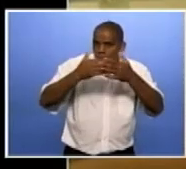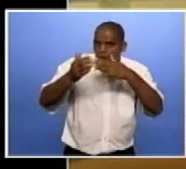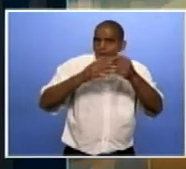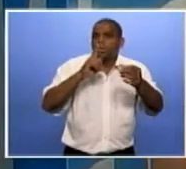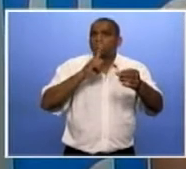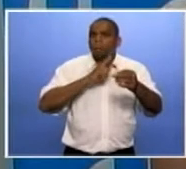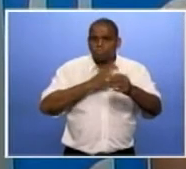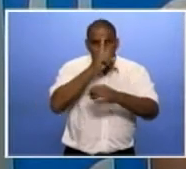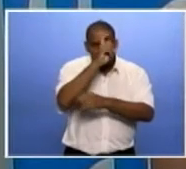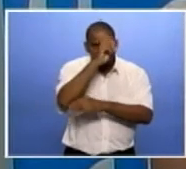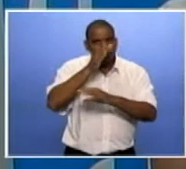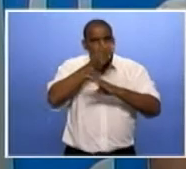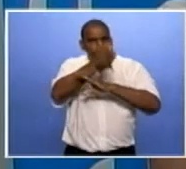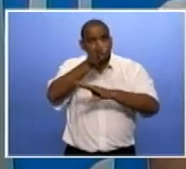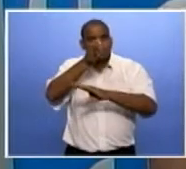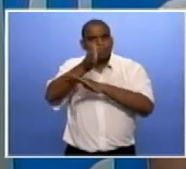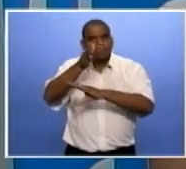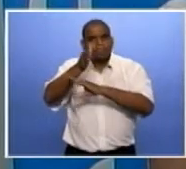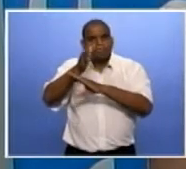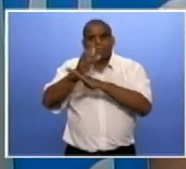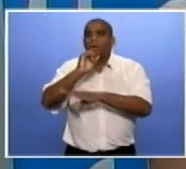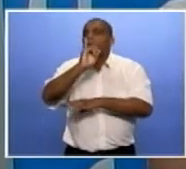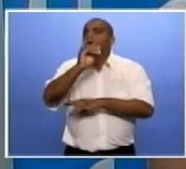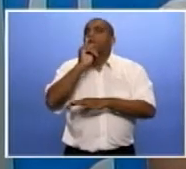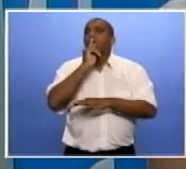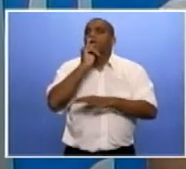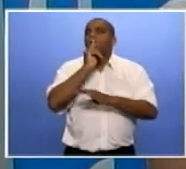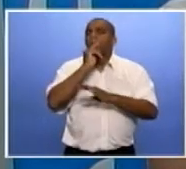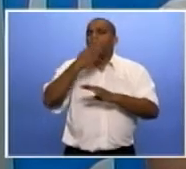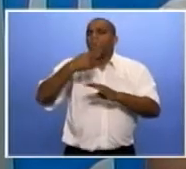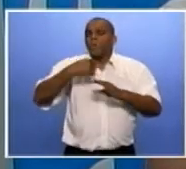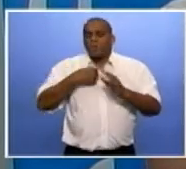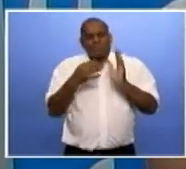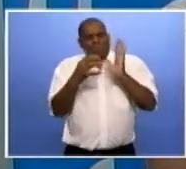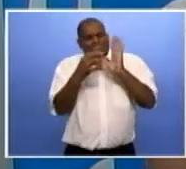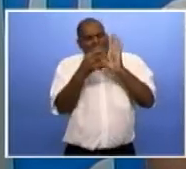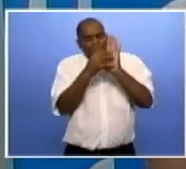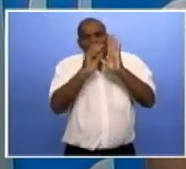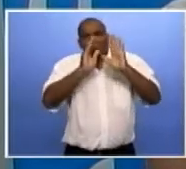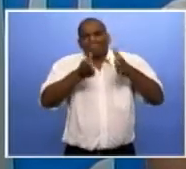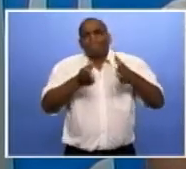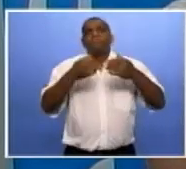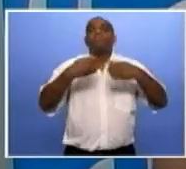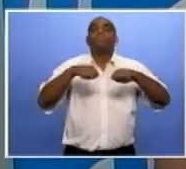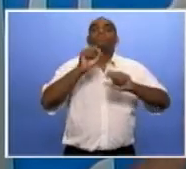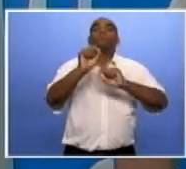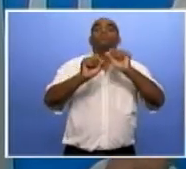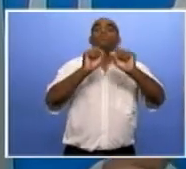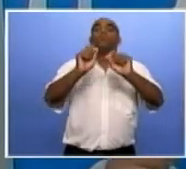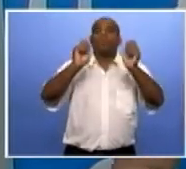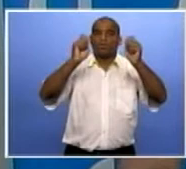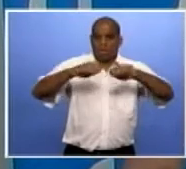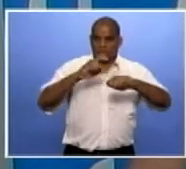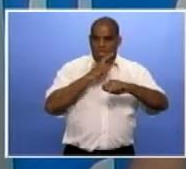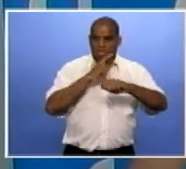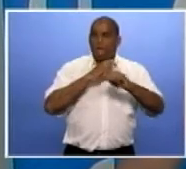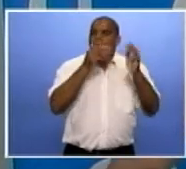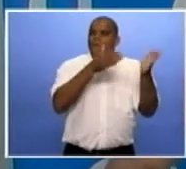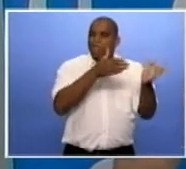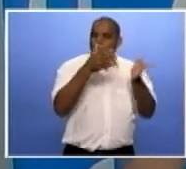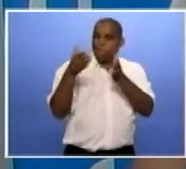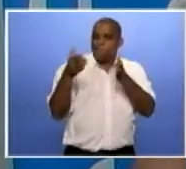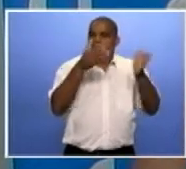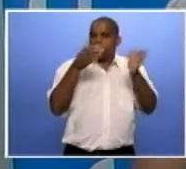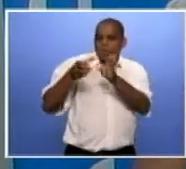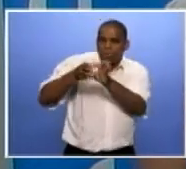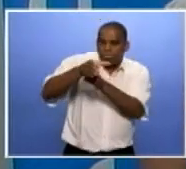você recebeu o diagnóstico positivo para o vírus HIV, a melhor coisa é que você passa por todo um processo de